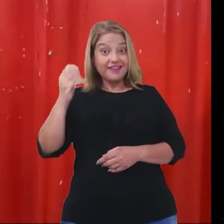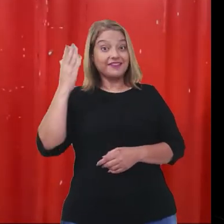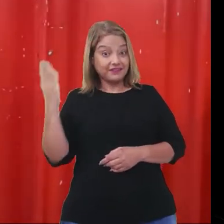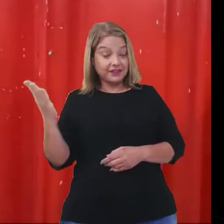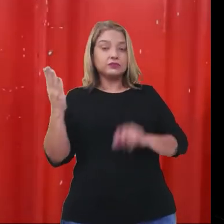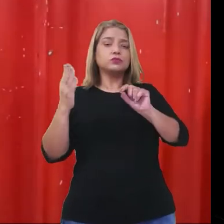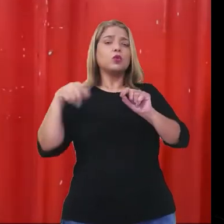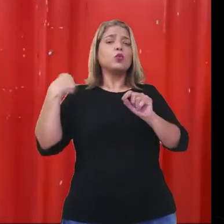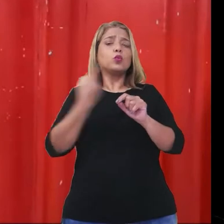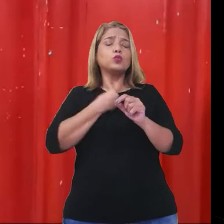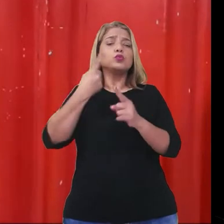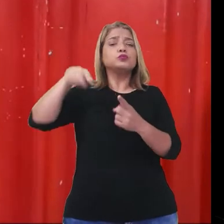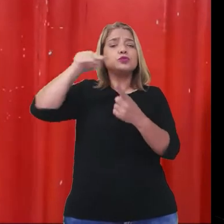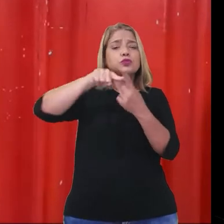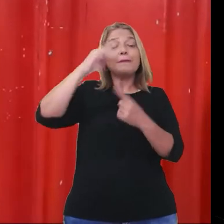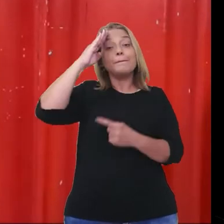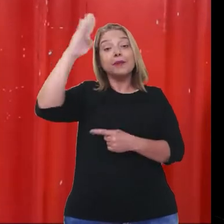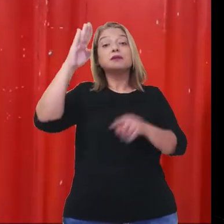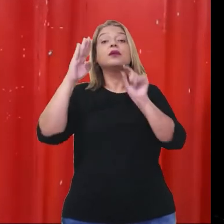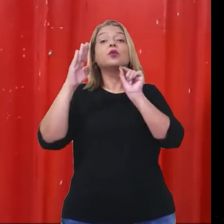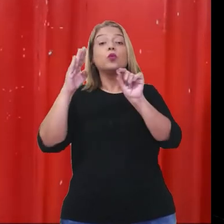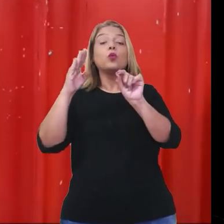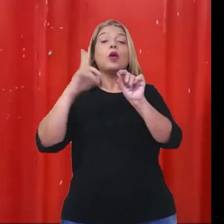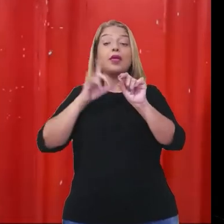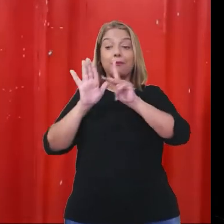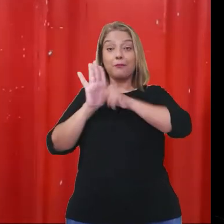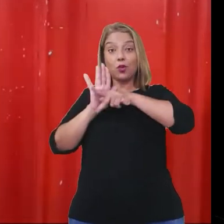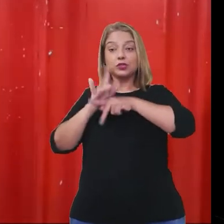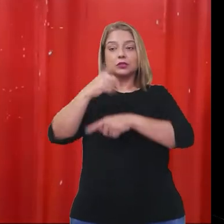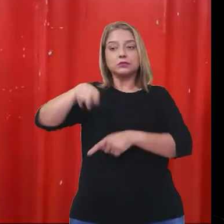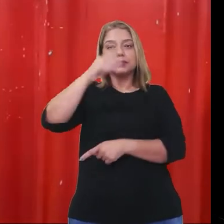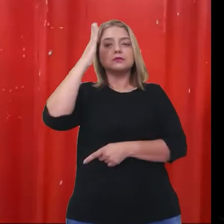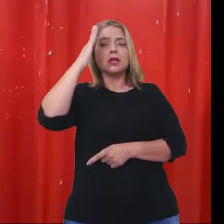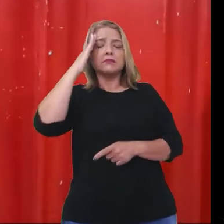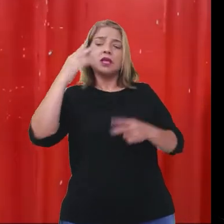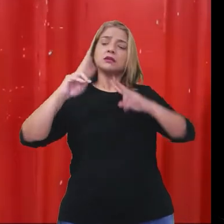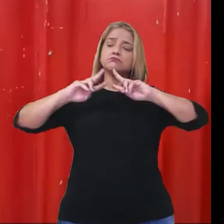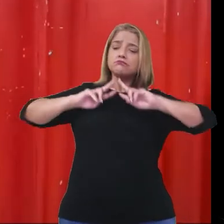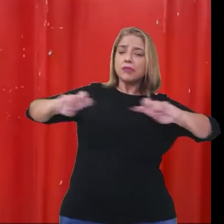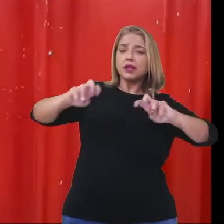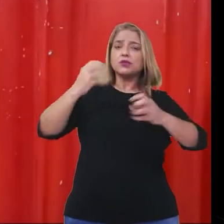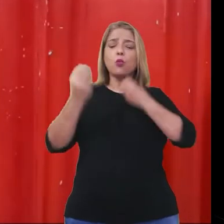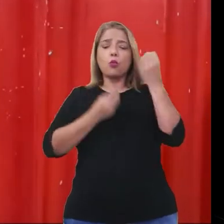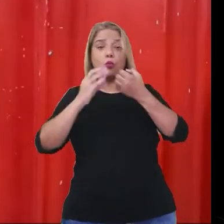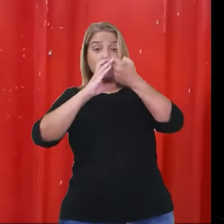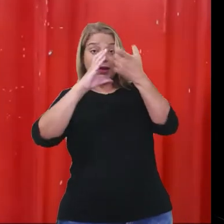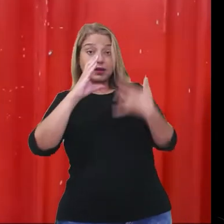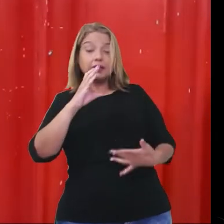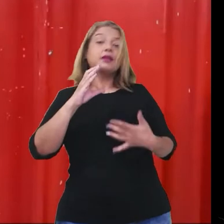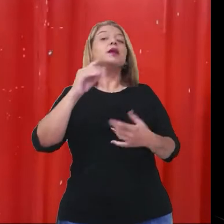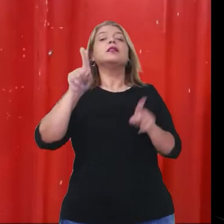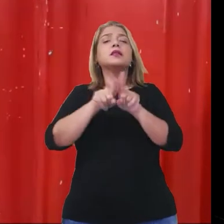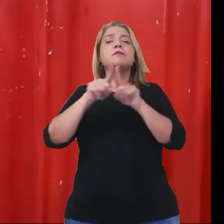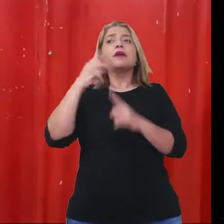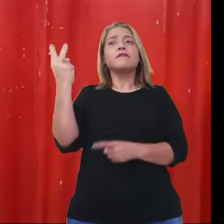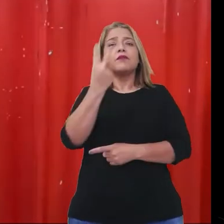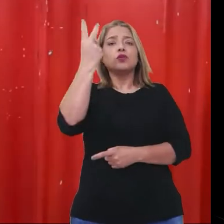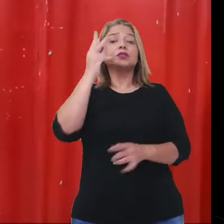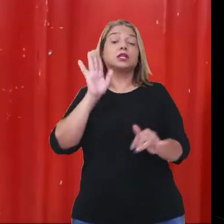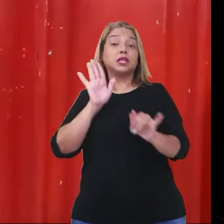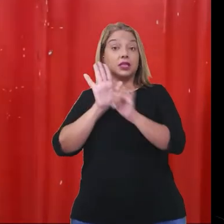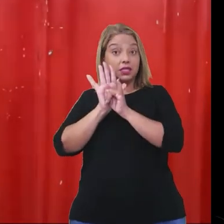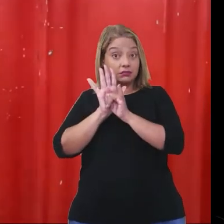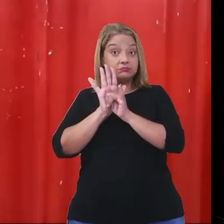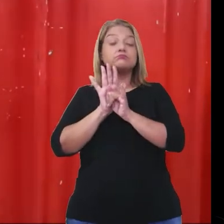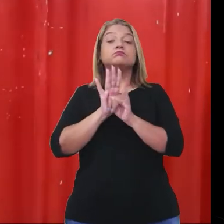objetivos com o projeto foram reconhecer suas características físicas, valorizando sua identidade, cor e raça,